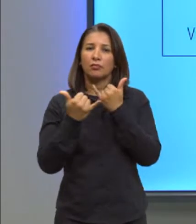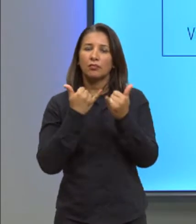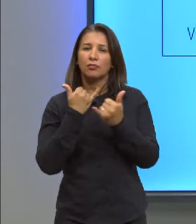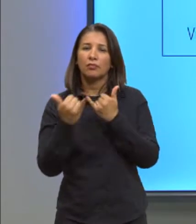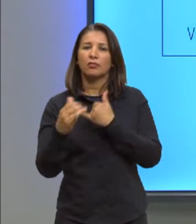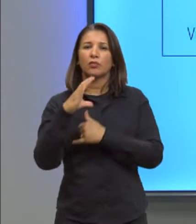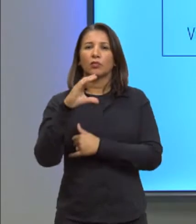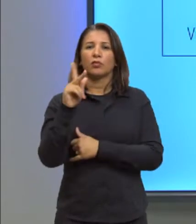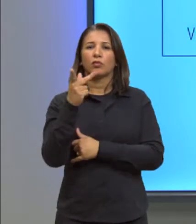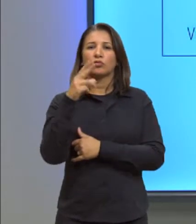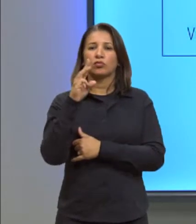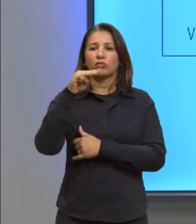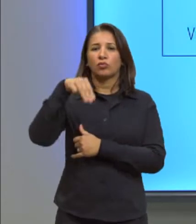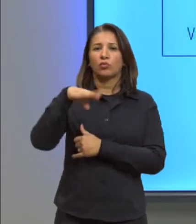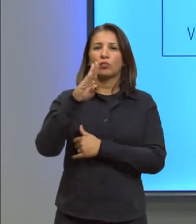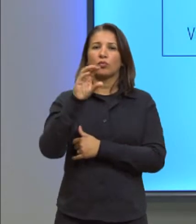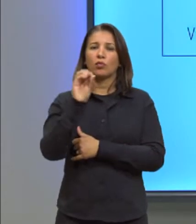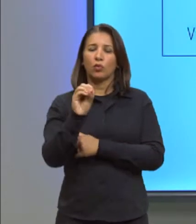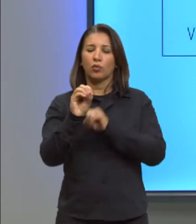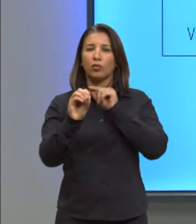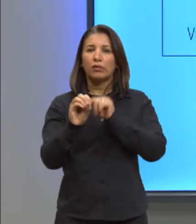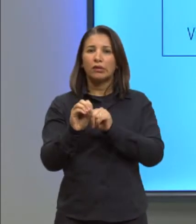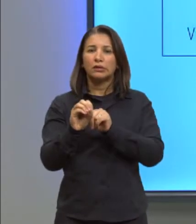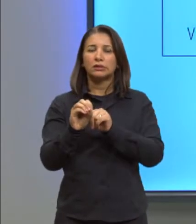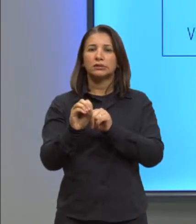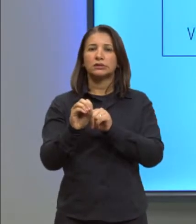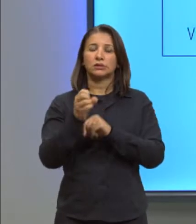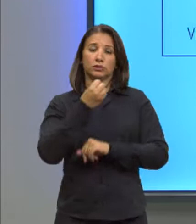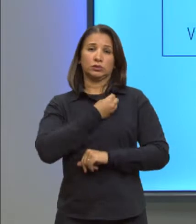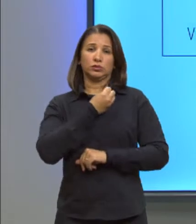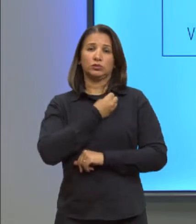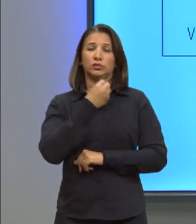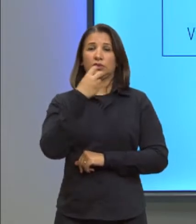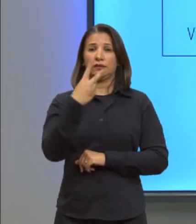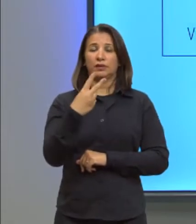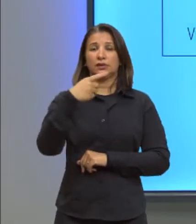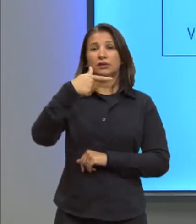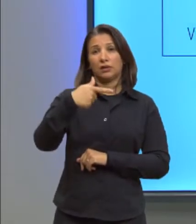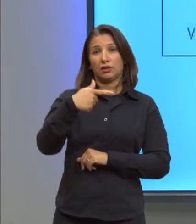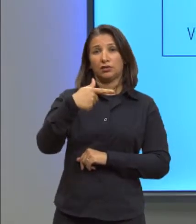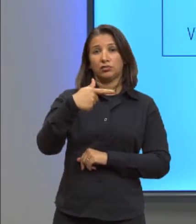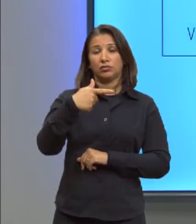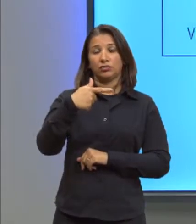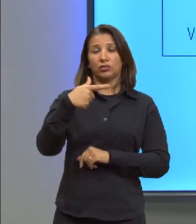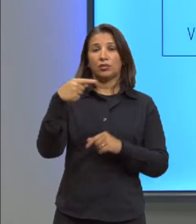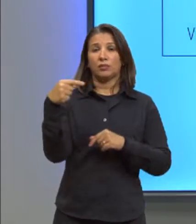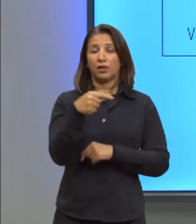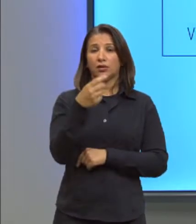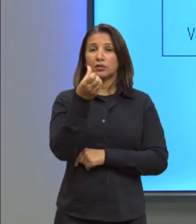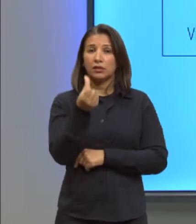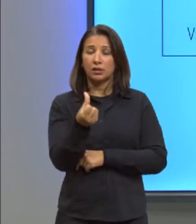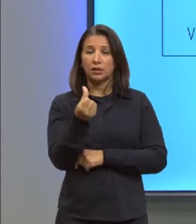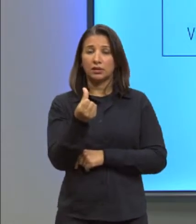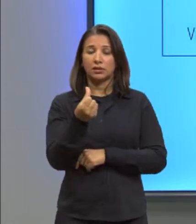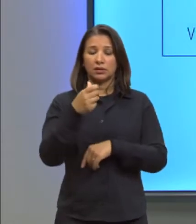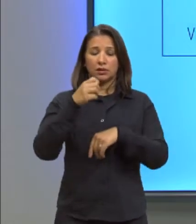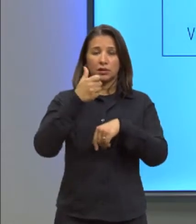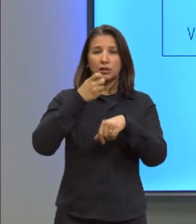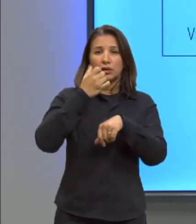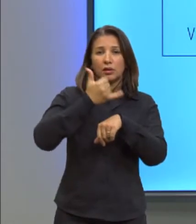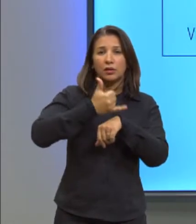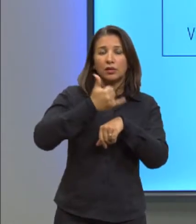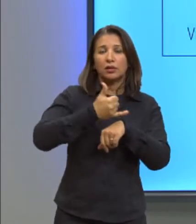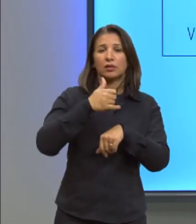coeficiente de dilatação linear dele, é 27 vezes 10⁻⁶. O alumínio, 22